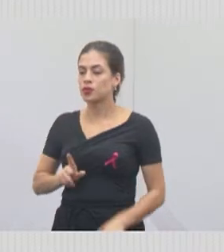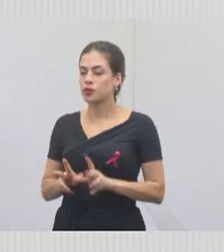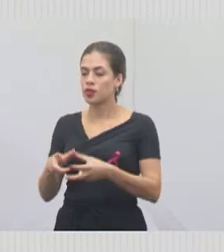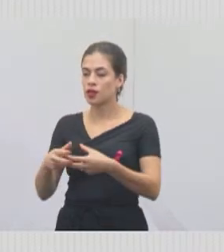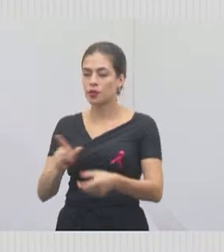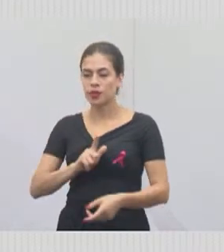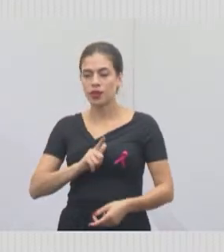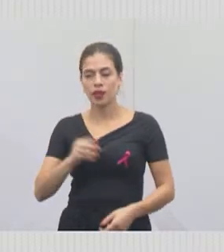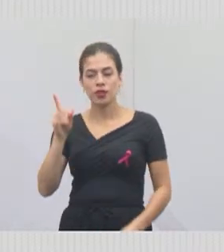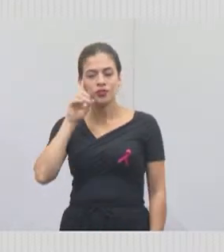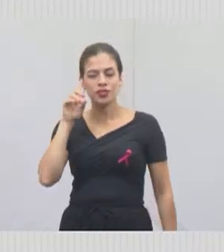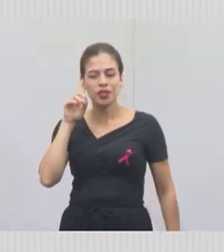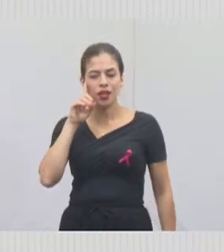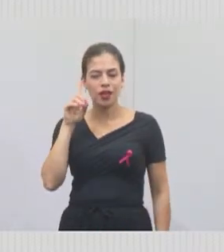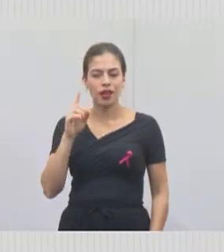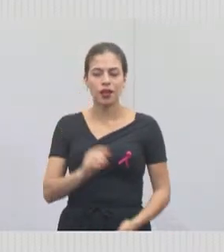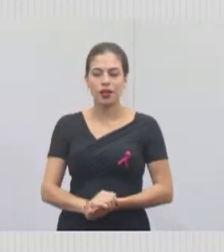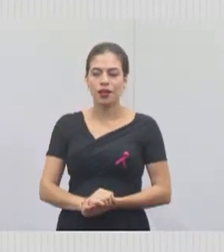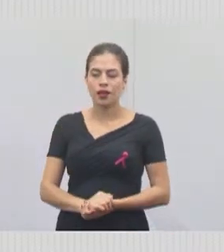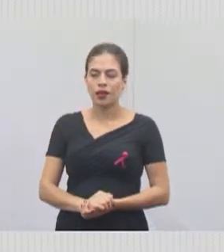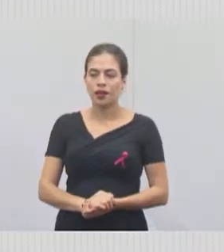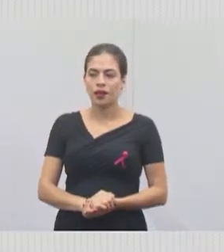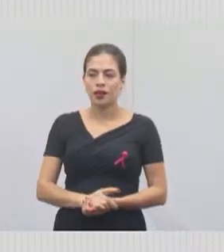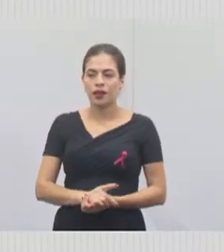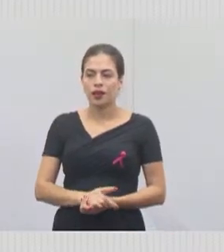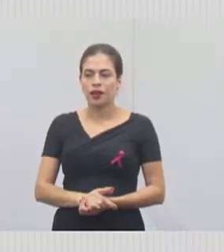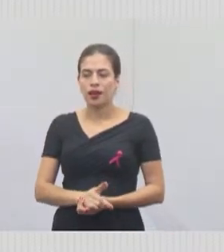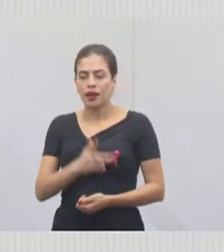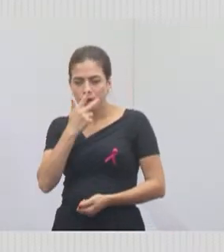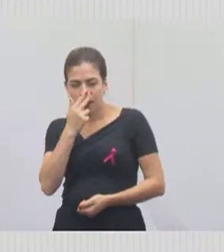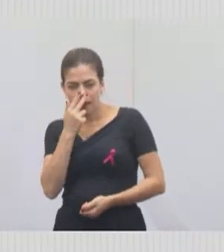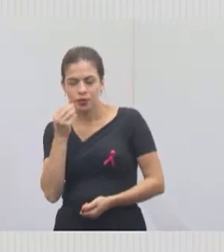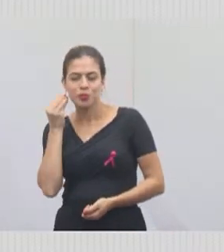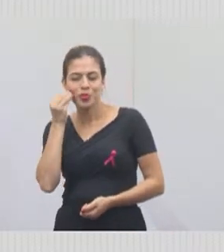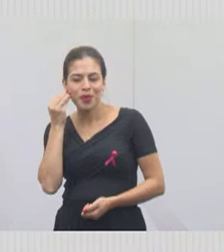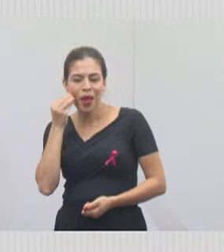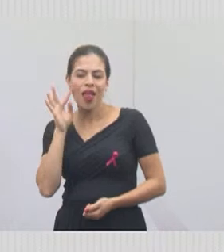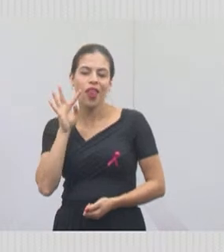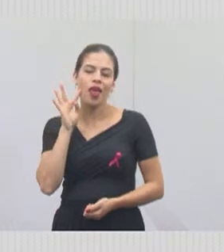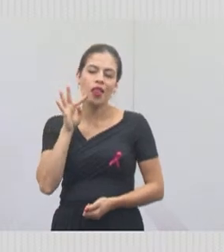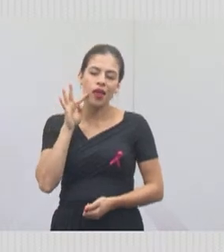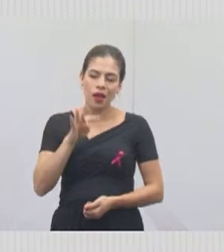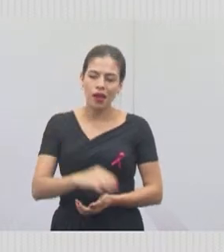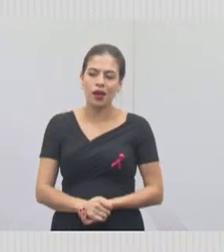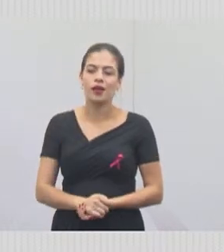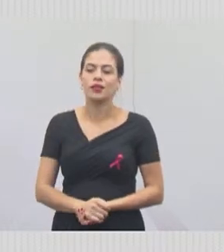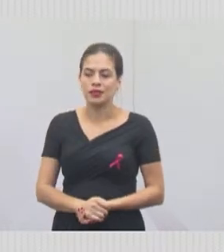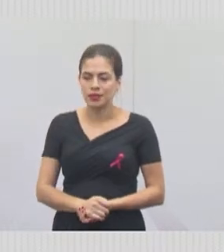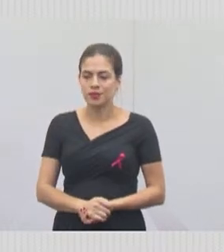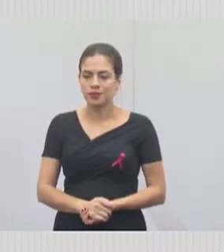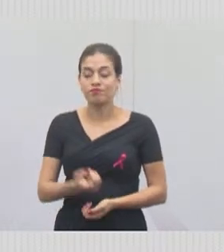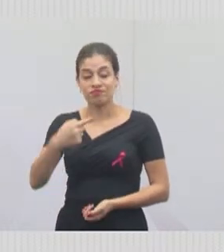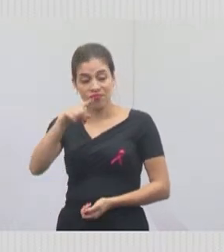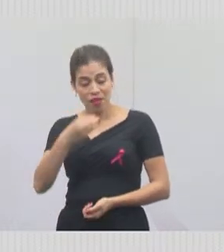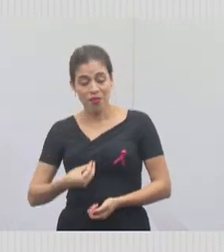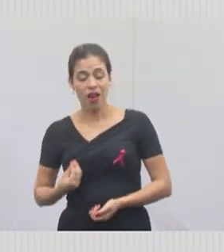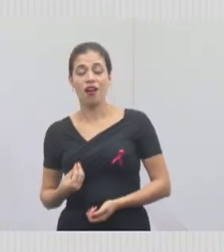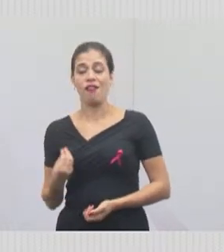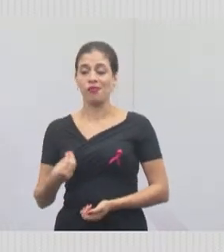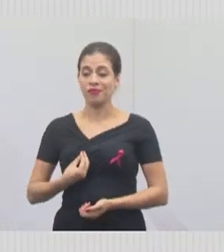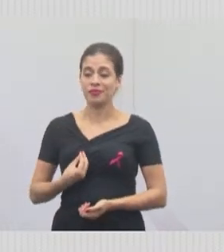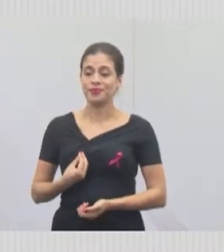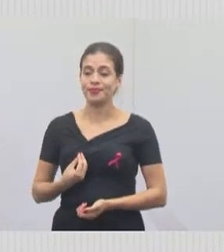tem no dia a dia. Então, eu acho que foi uma experiência muito bacana, uma experiência em que puderam vivenciar